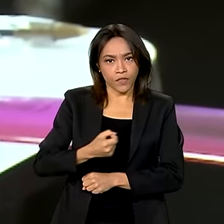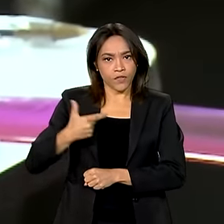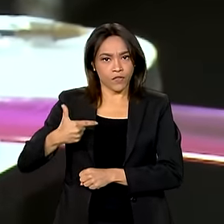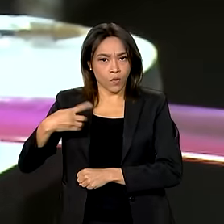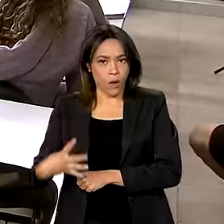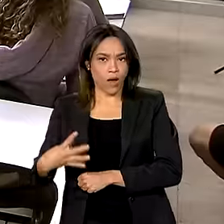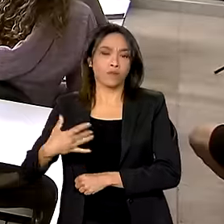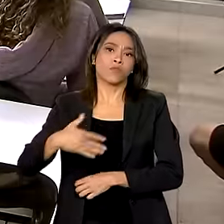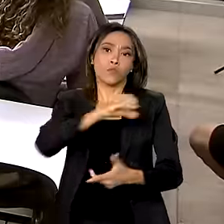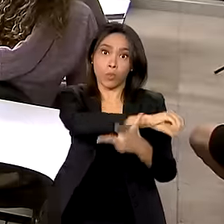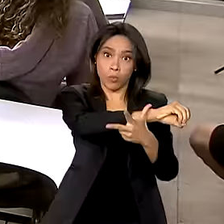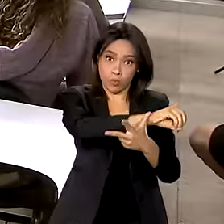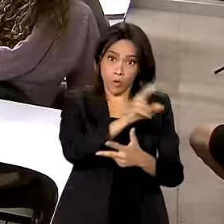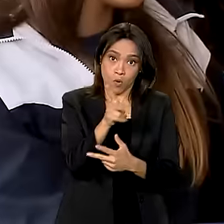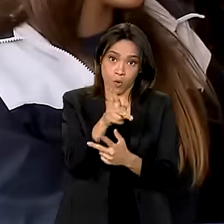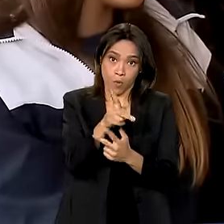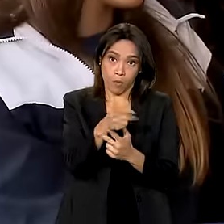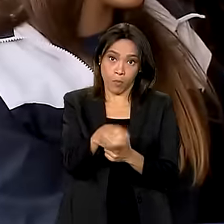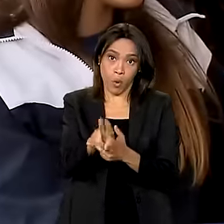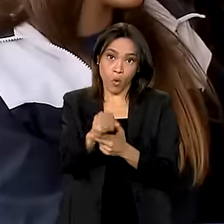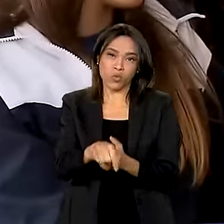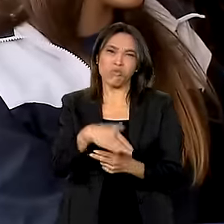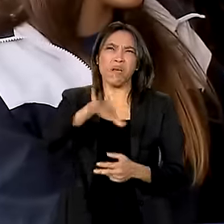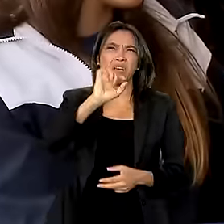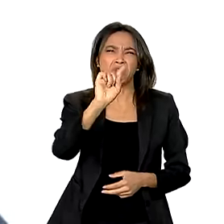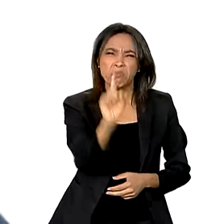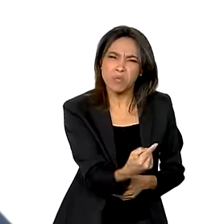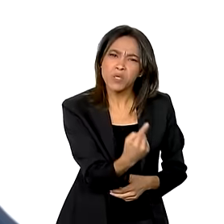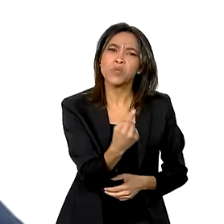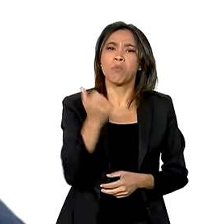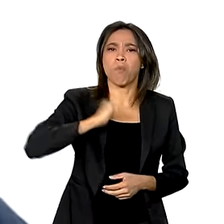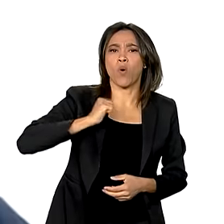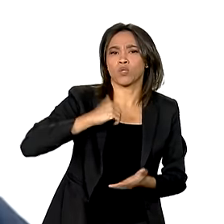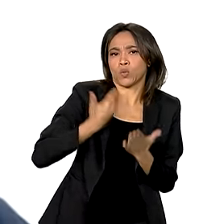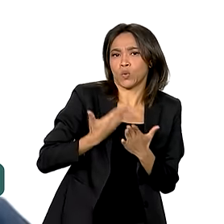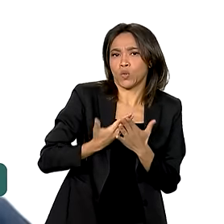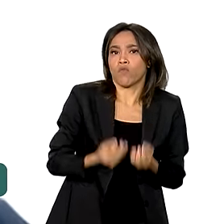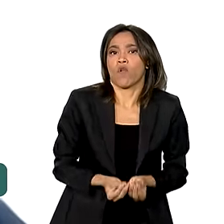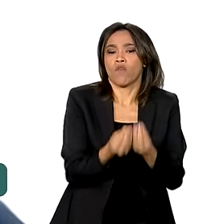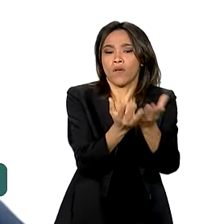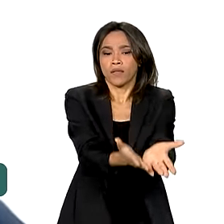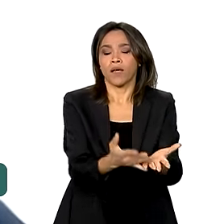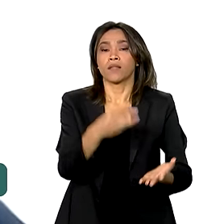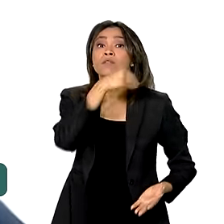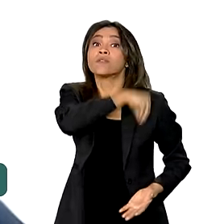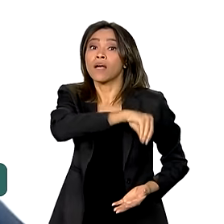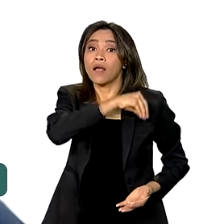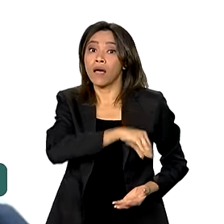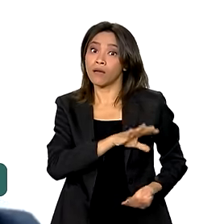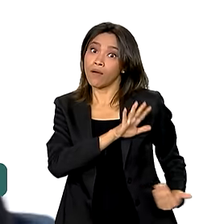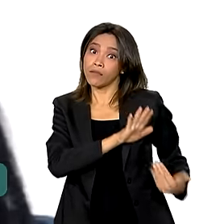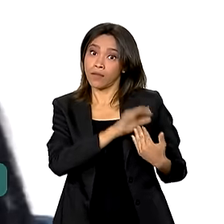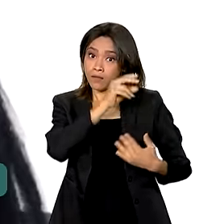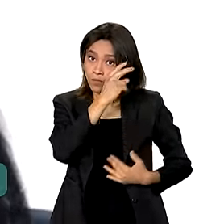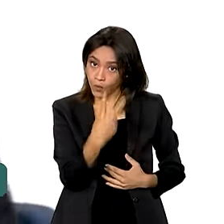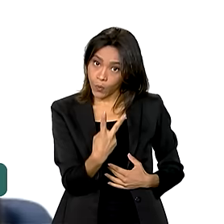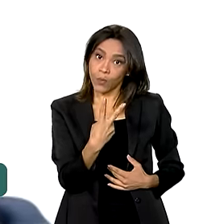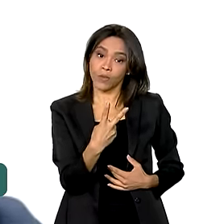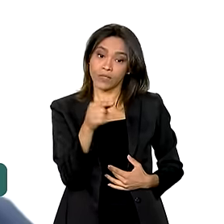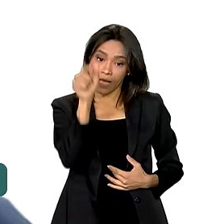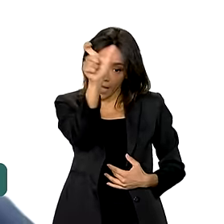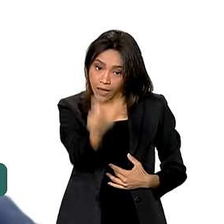406 mil bolsas foram ofertadas. Com uma renda familiar de cerca de dois salários mínimos,